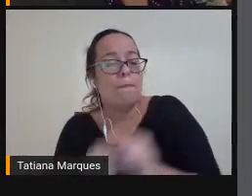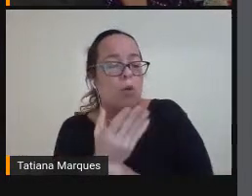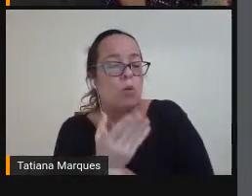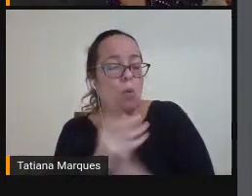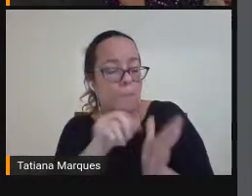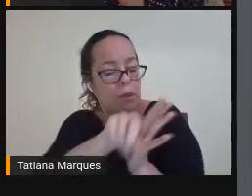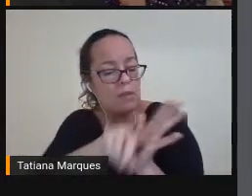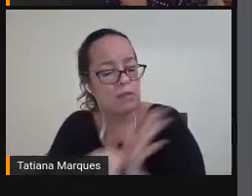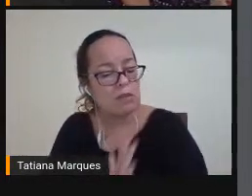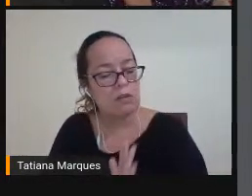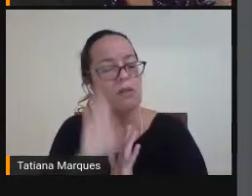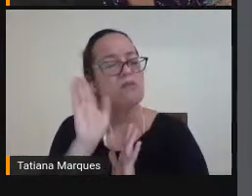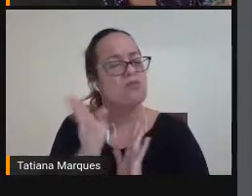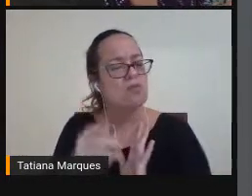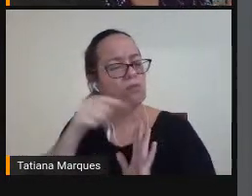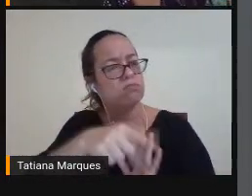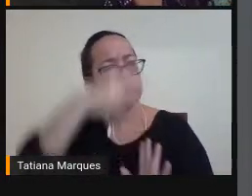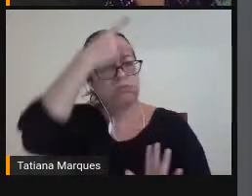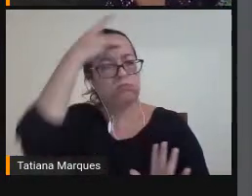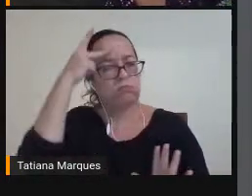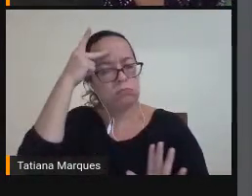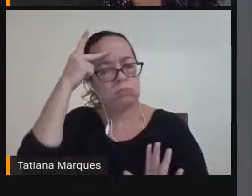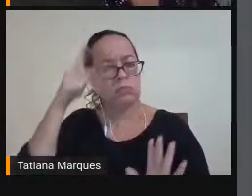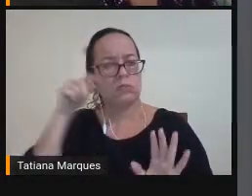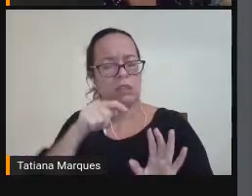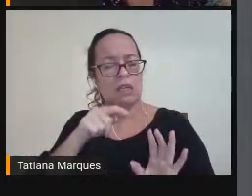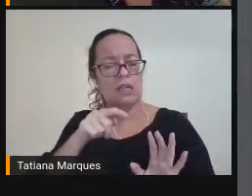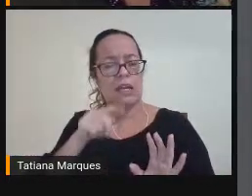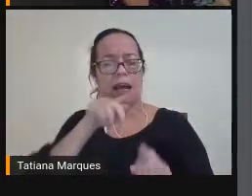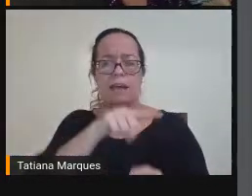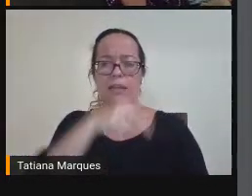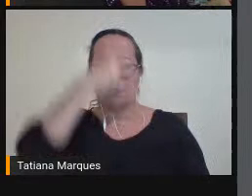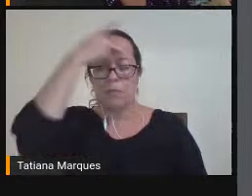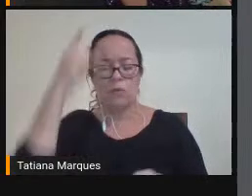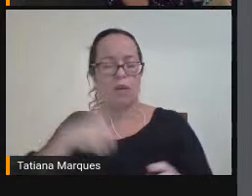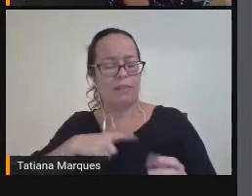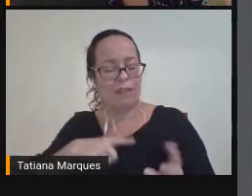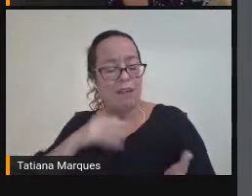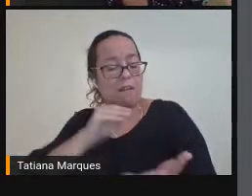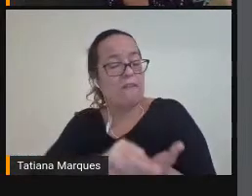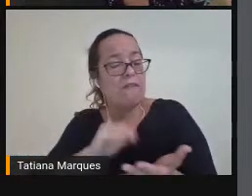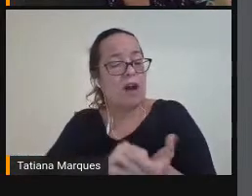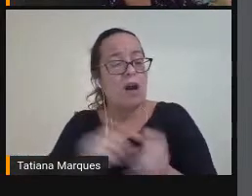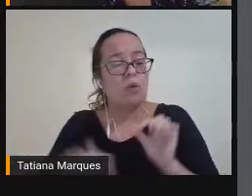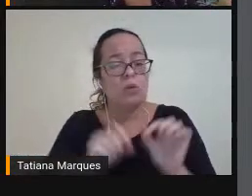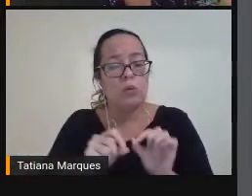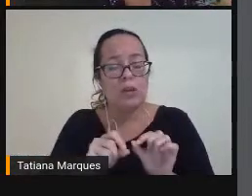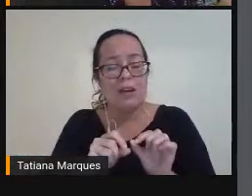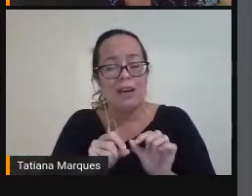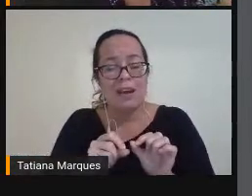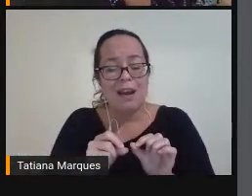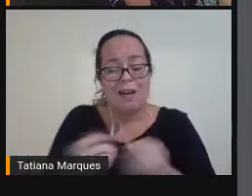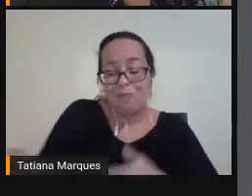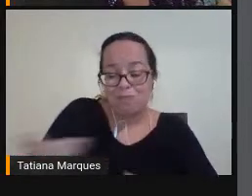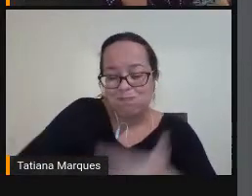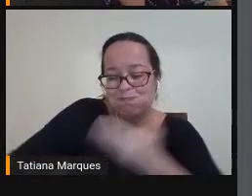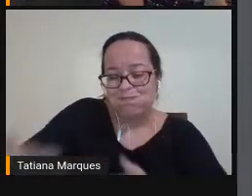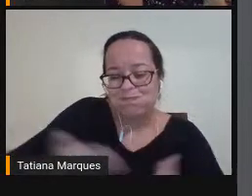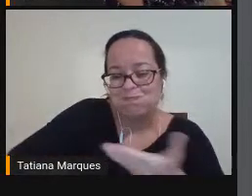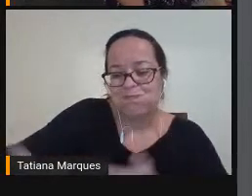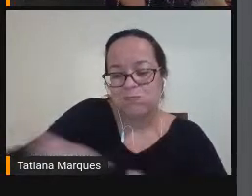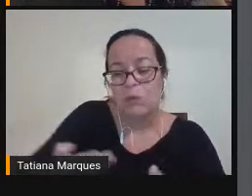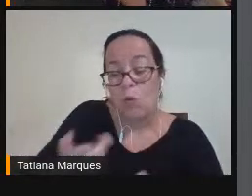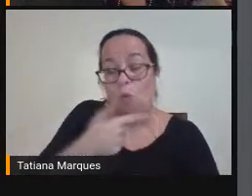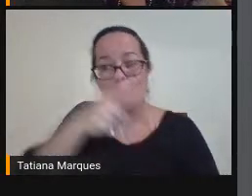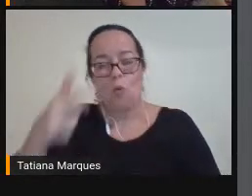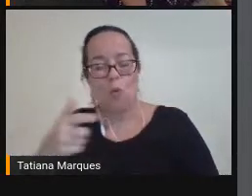isso Que essas Pessoas Têm uma Falta De oportunidade Muito grande Para interagir Com seus Pares Né